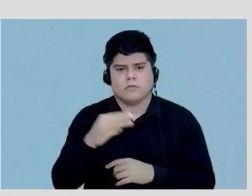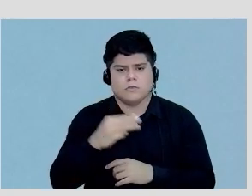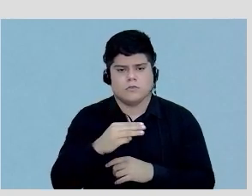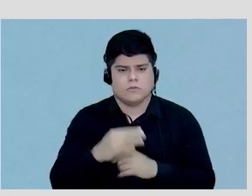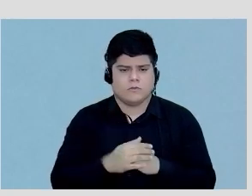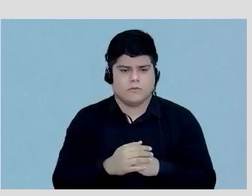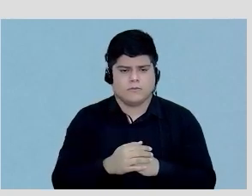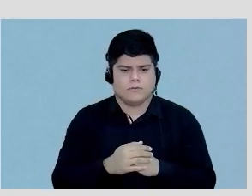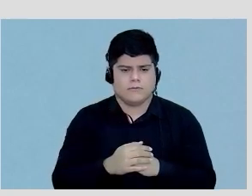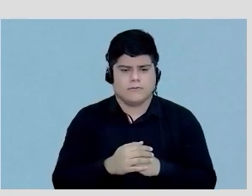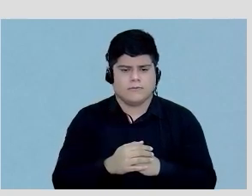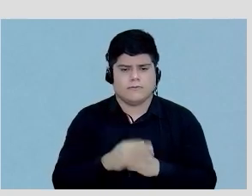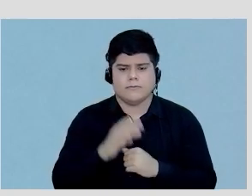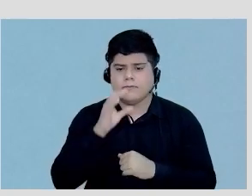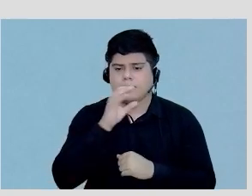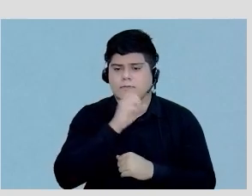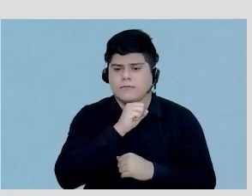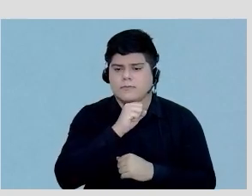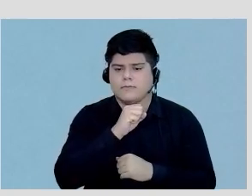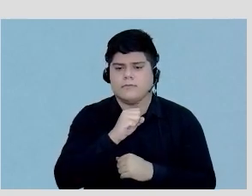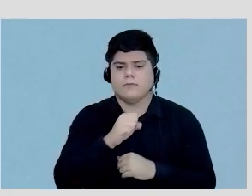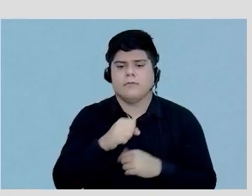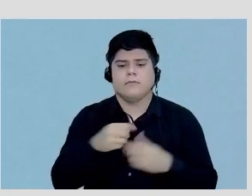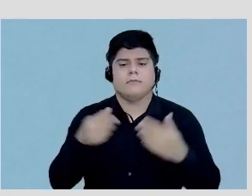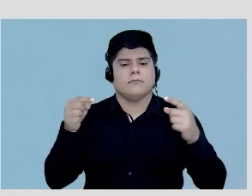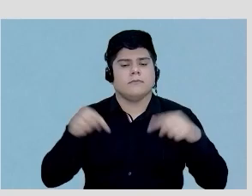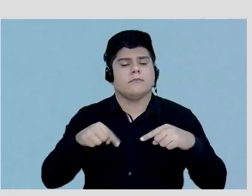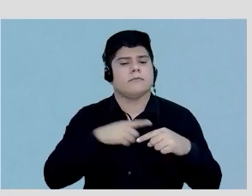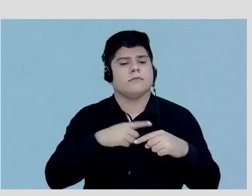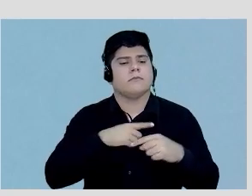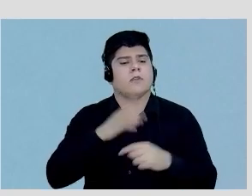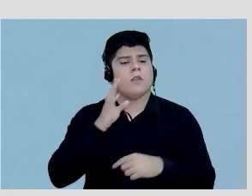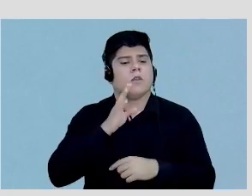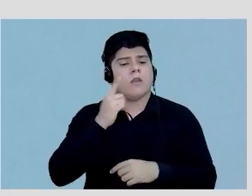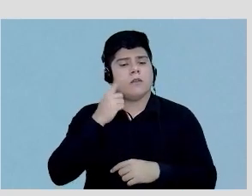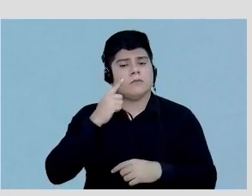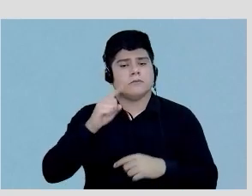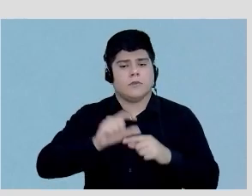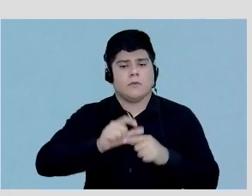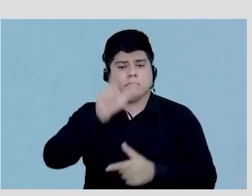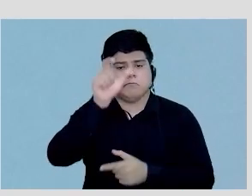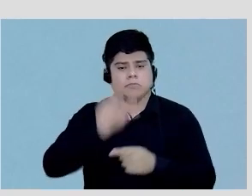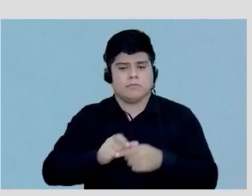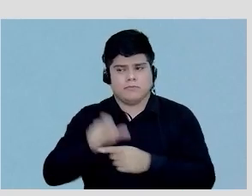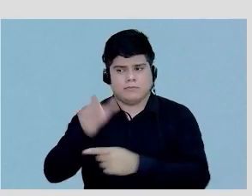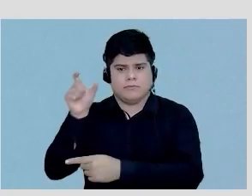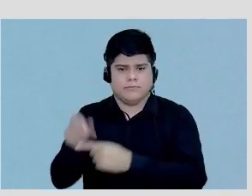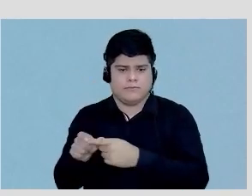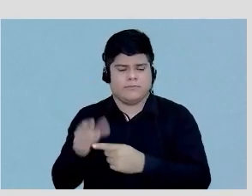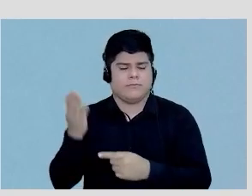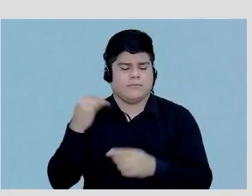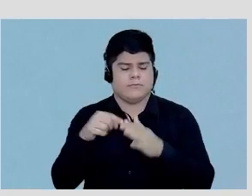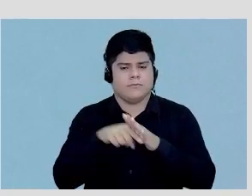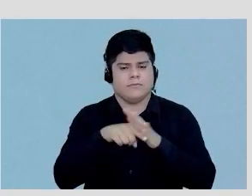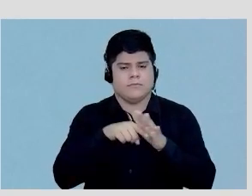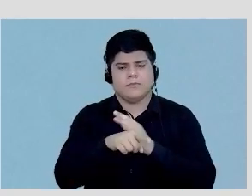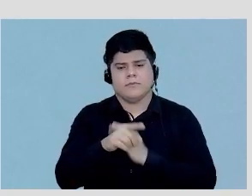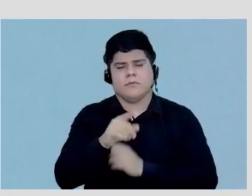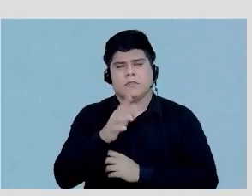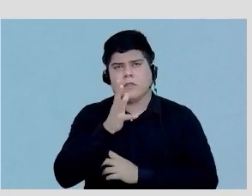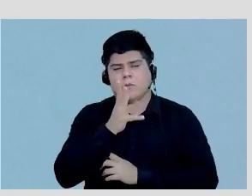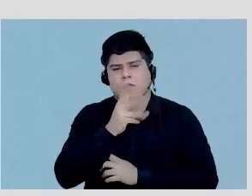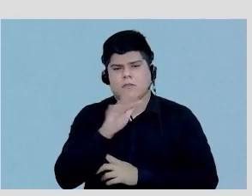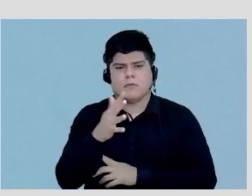Muito rápida a aquisição. E aqui, é bastante interessante, né? O exame que antes durava